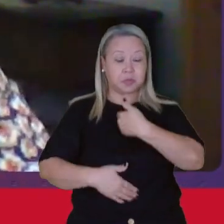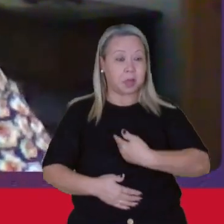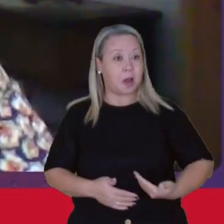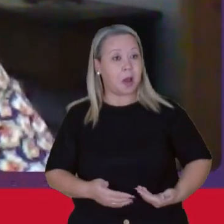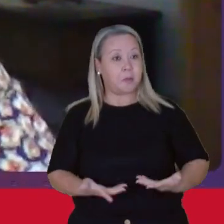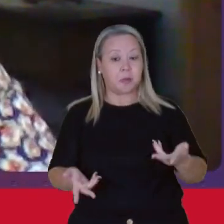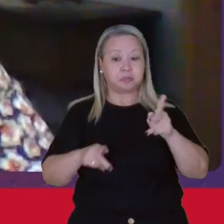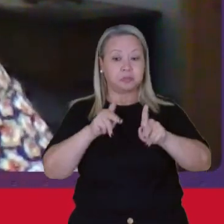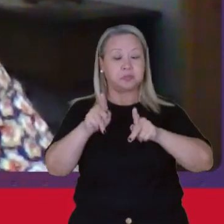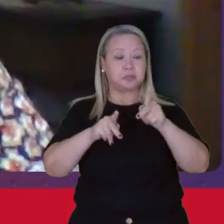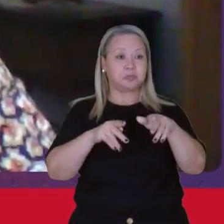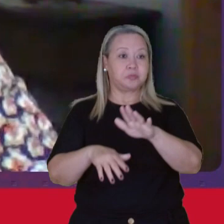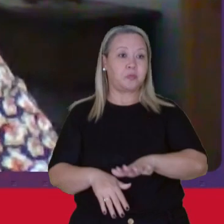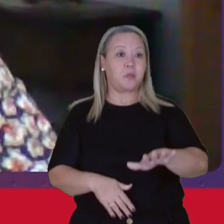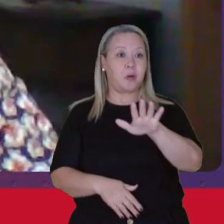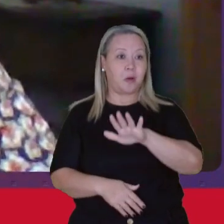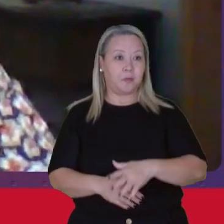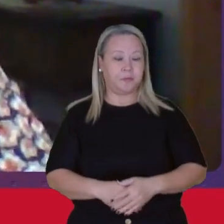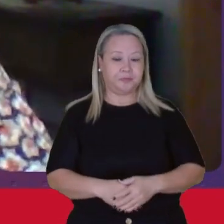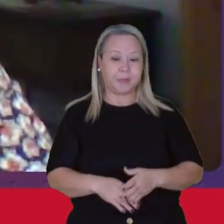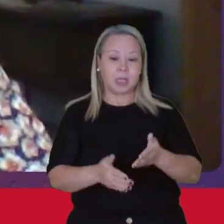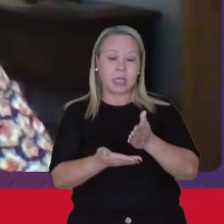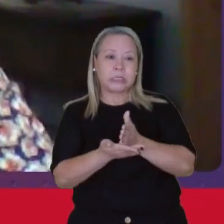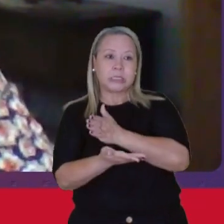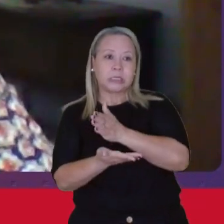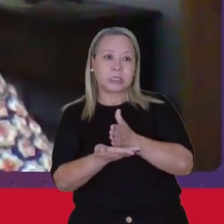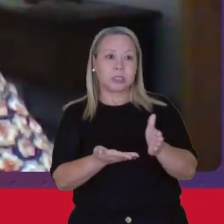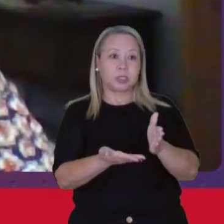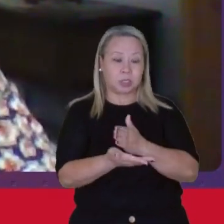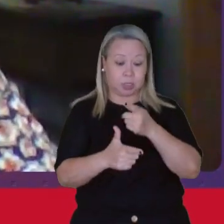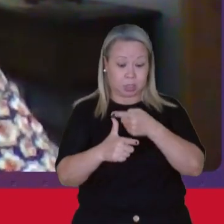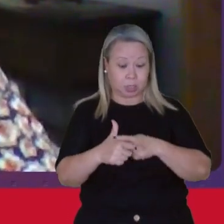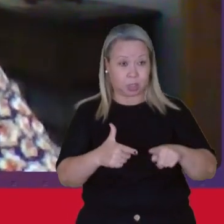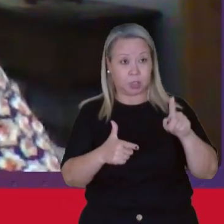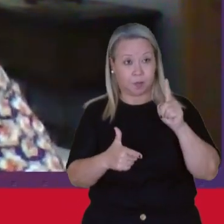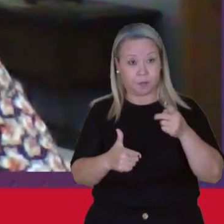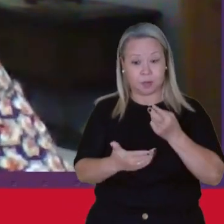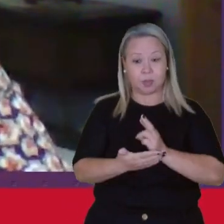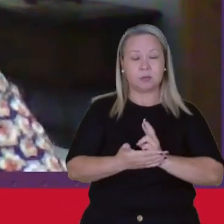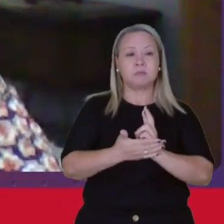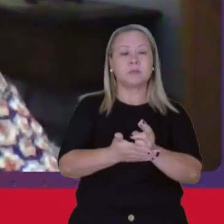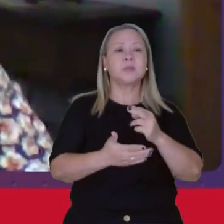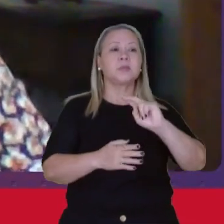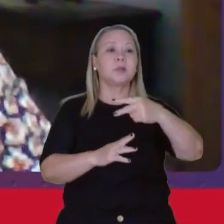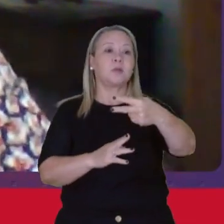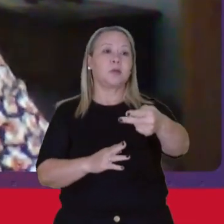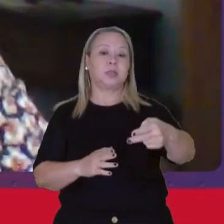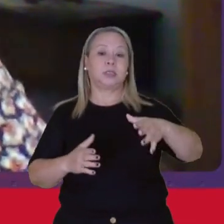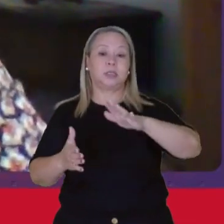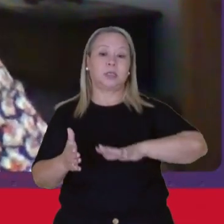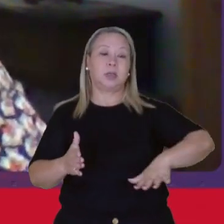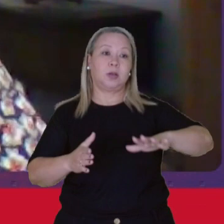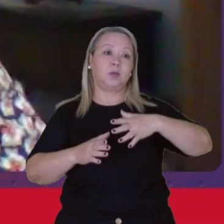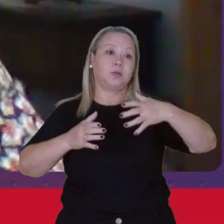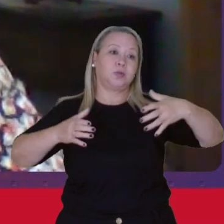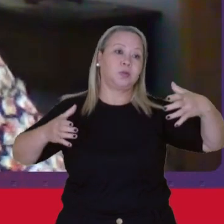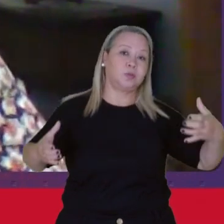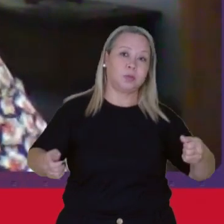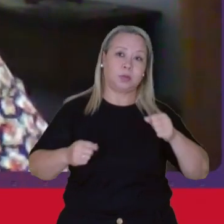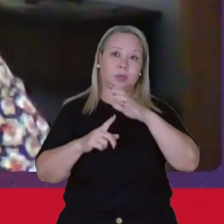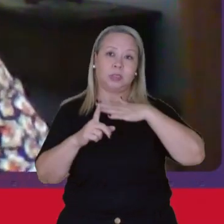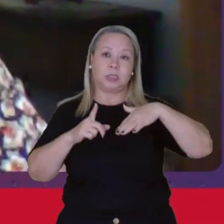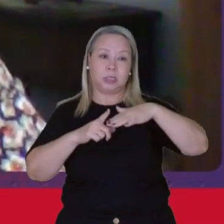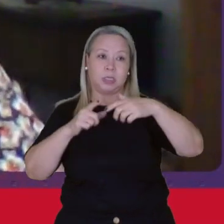E essa Divisão Ele se reflete Em todas as dimensões Da sociedade No espaço